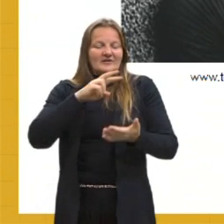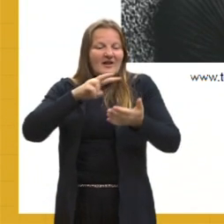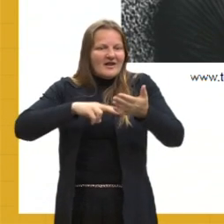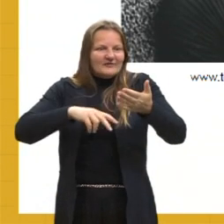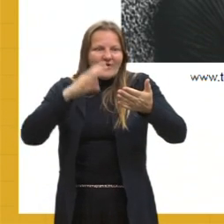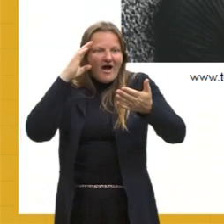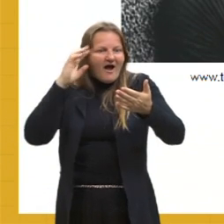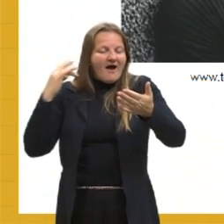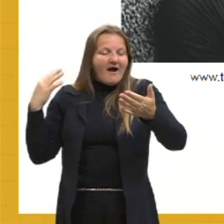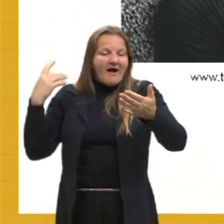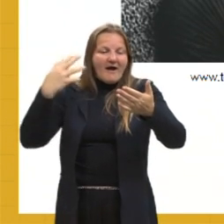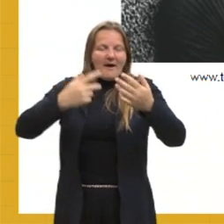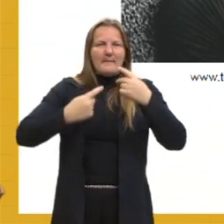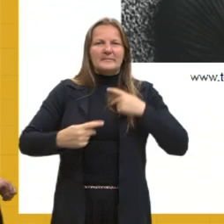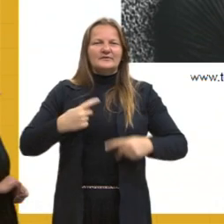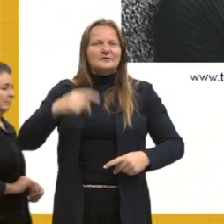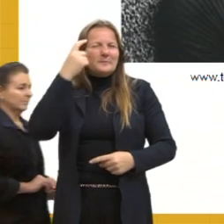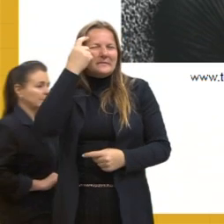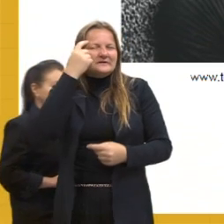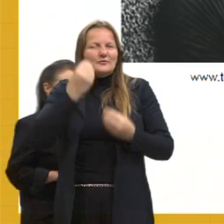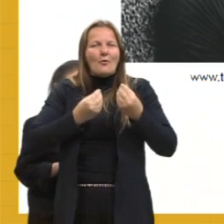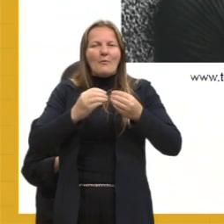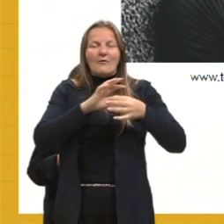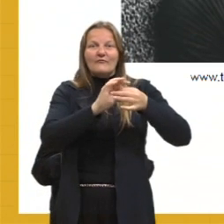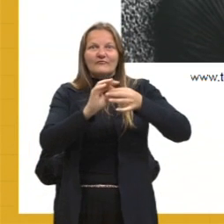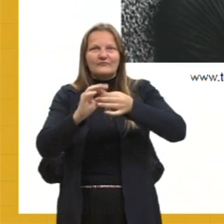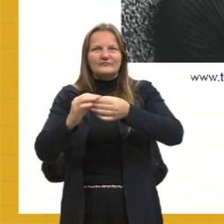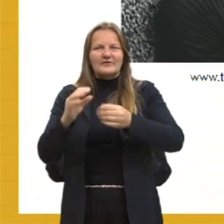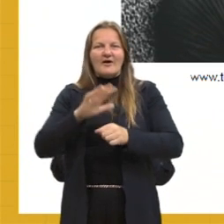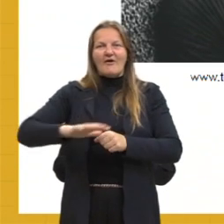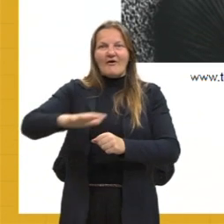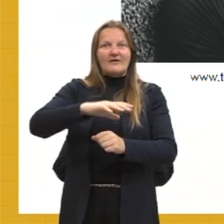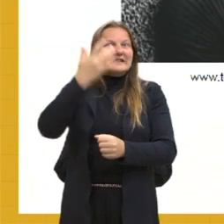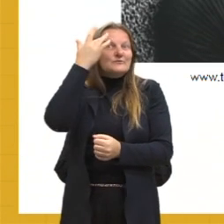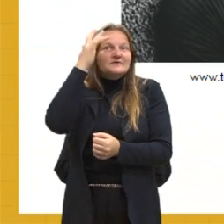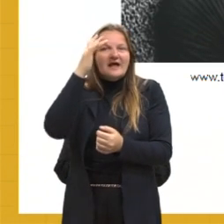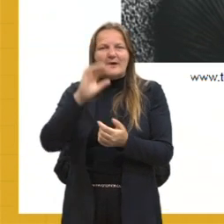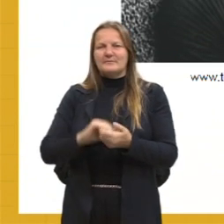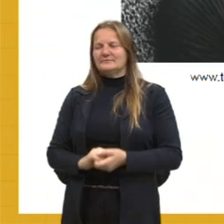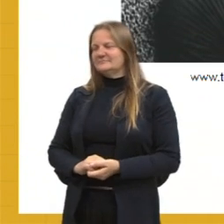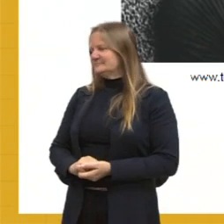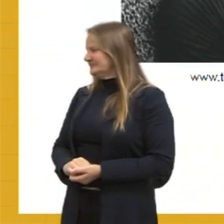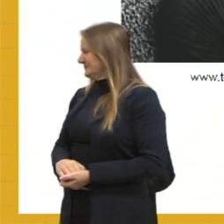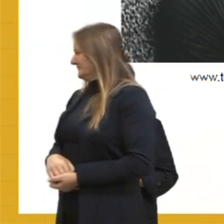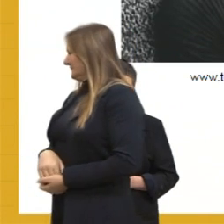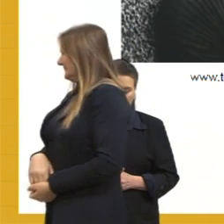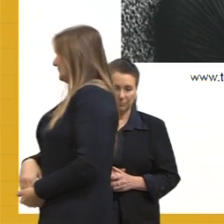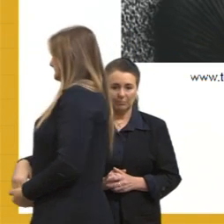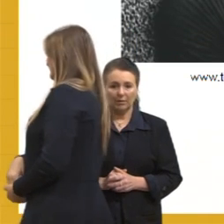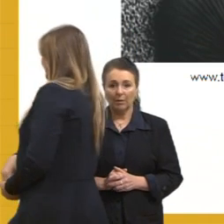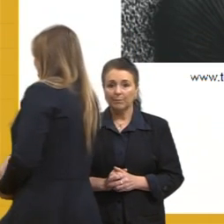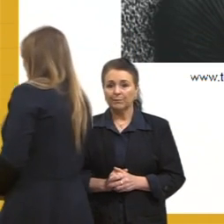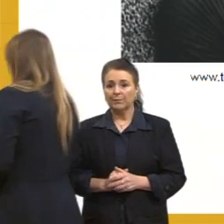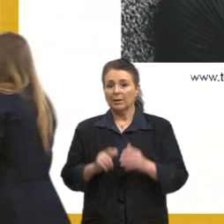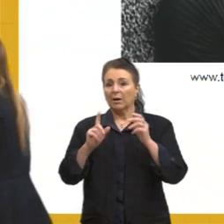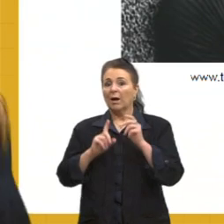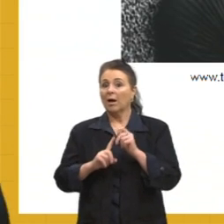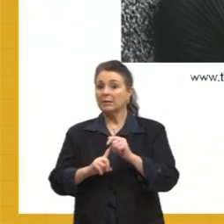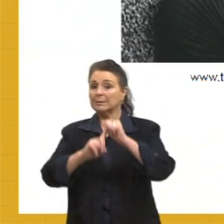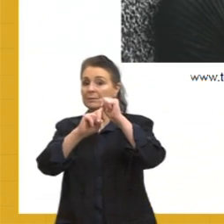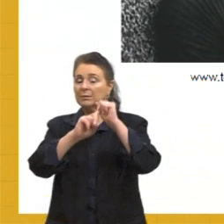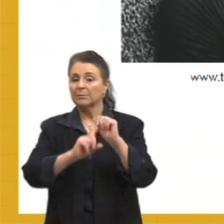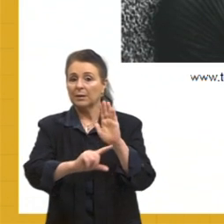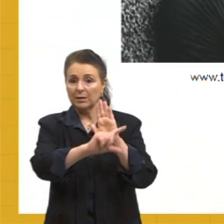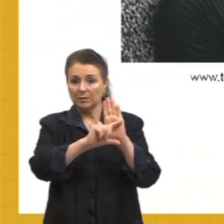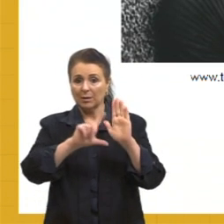o que o personagem está pensando e que os outros ao redor não sabem o que ele está pensando. E as principais obras aqui, eu destaquei